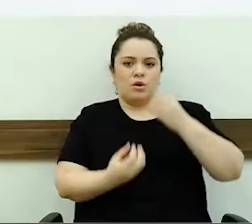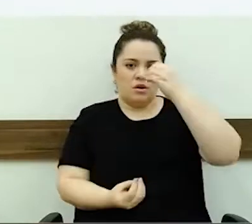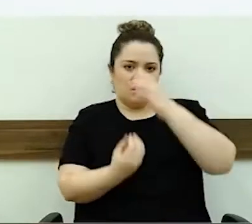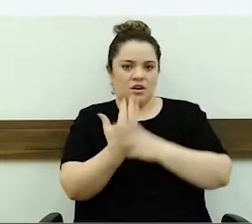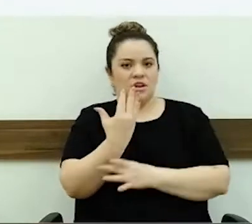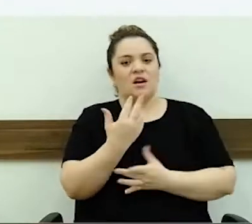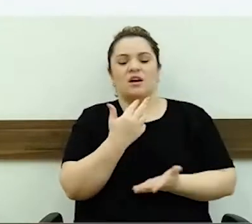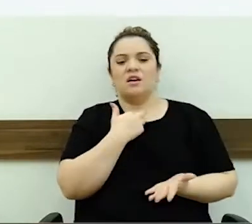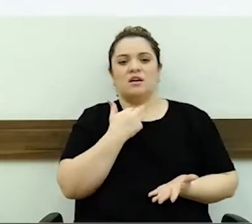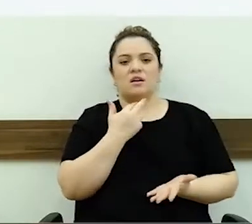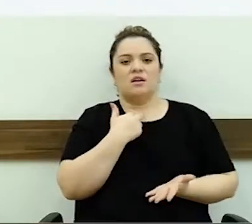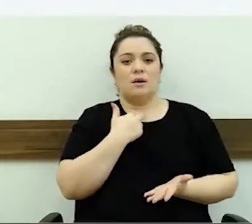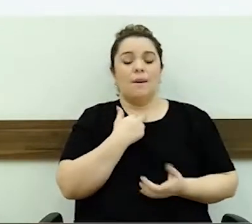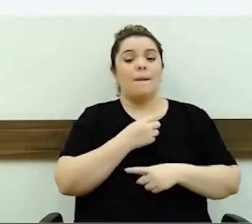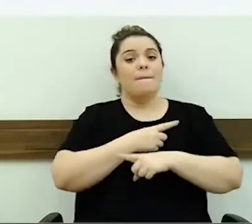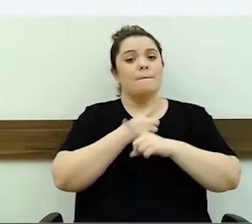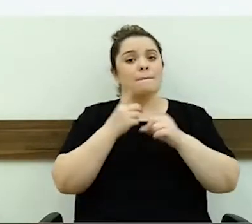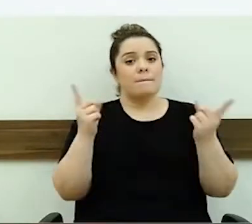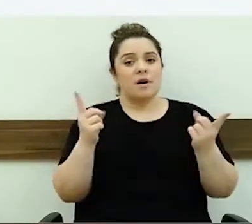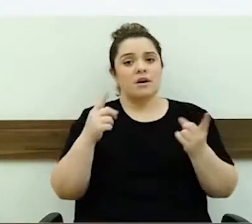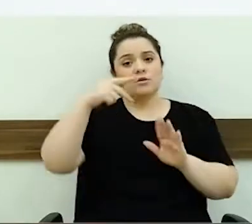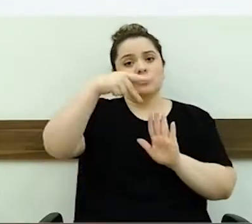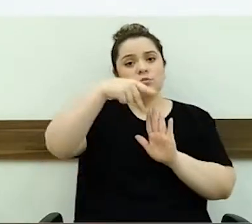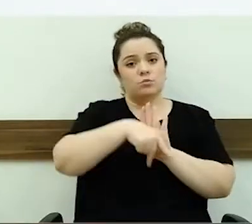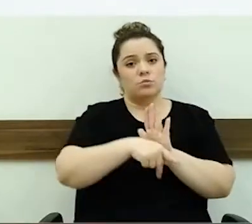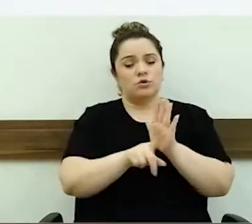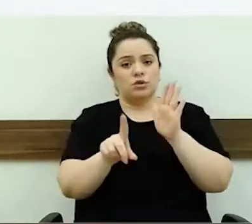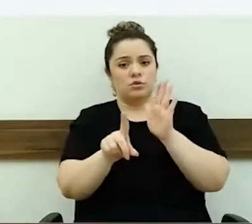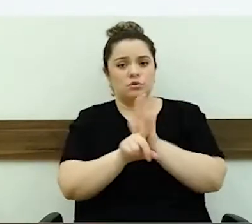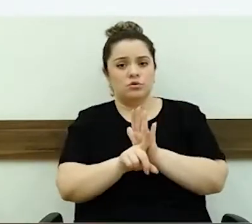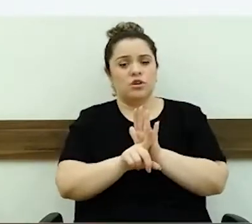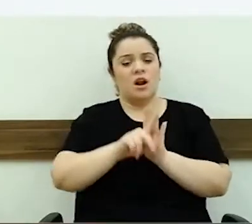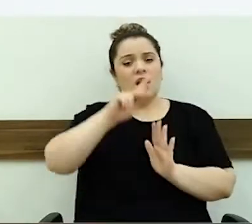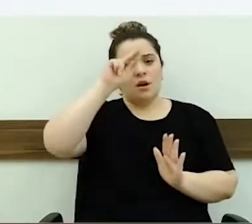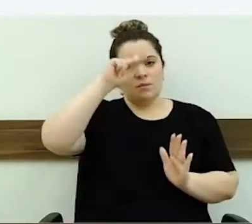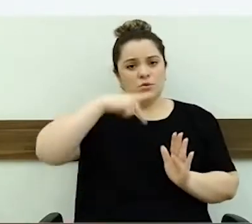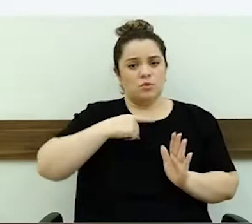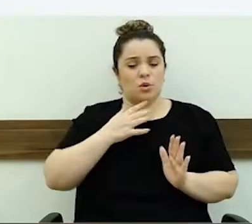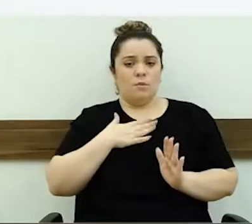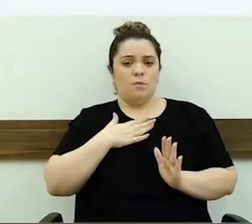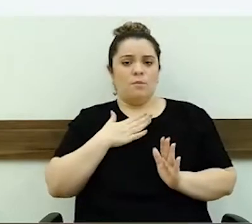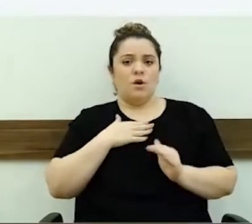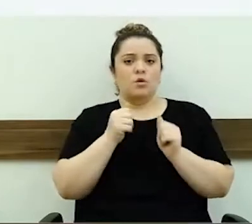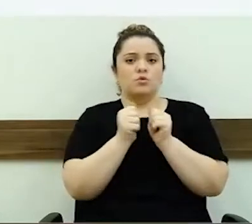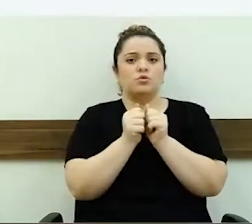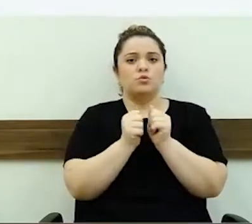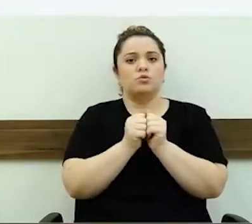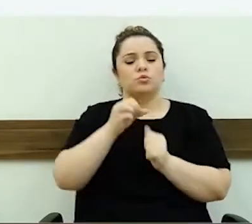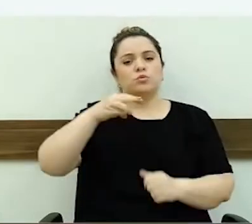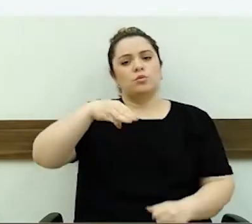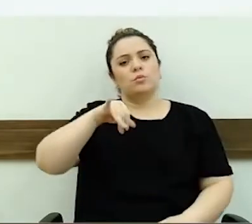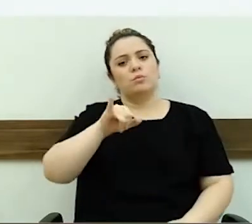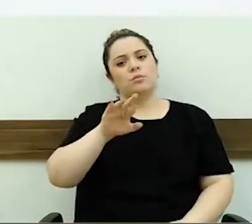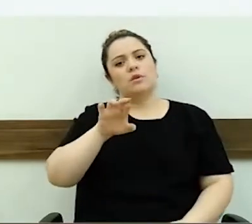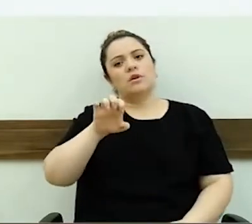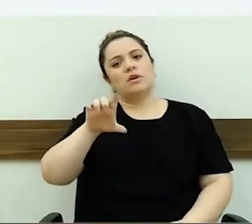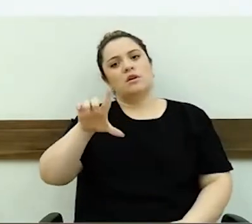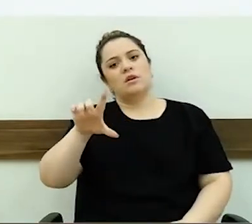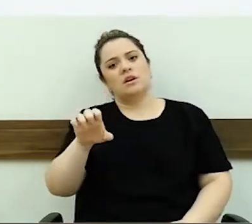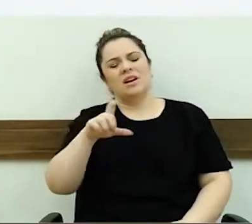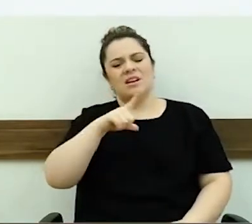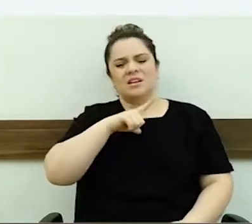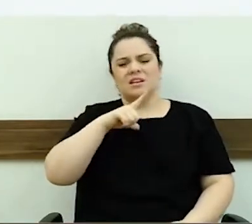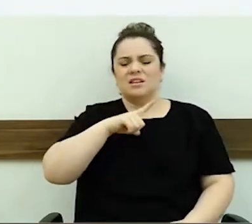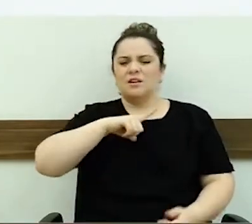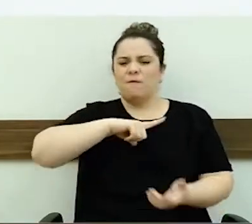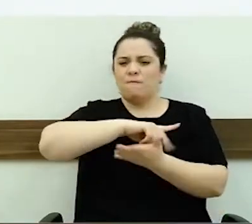disse. Mas esse projeto de lei de nossa autoria, mim e da Mirelle, ele envolve muitas outras